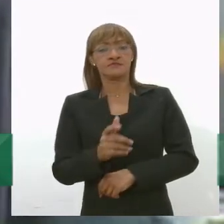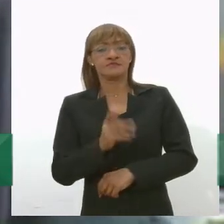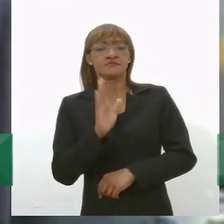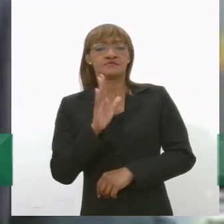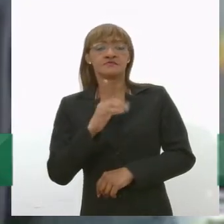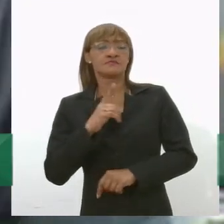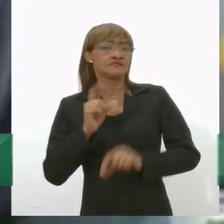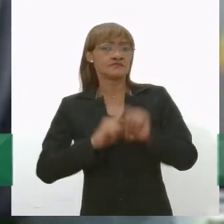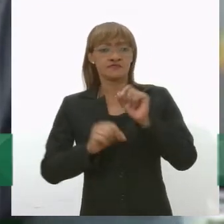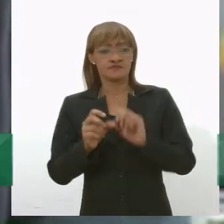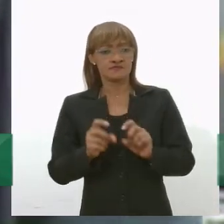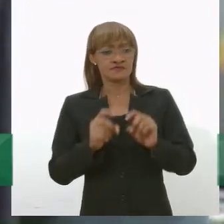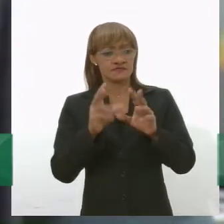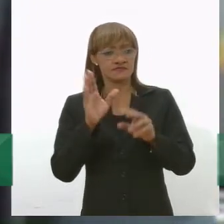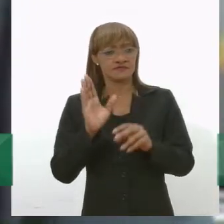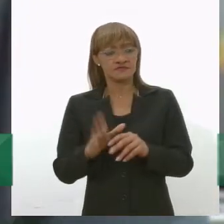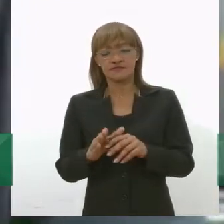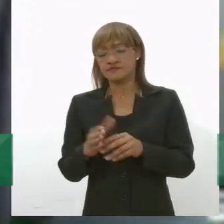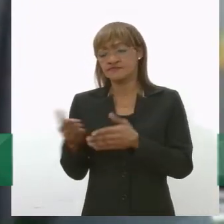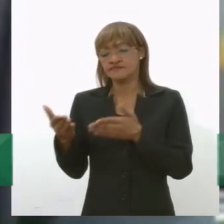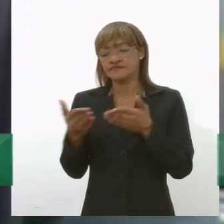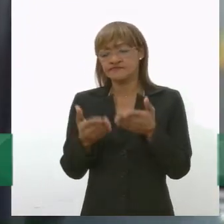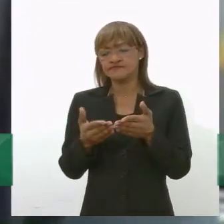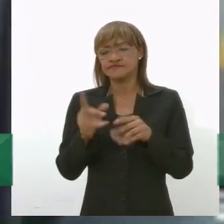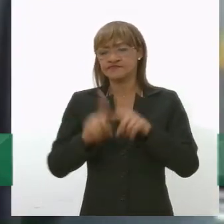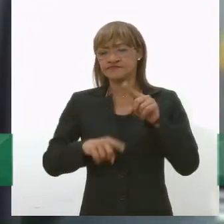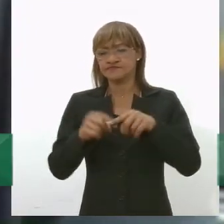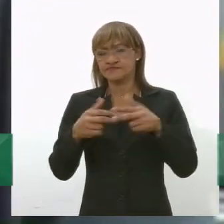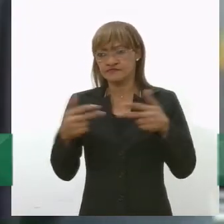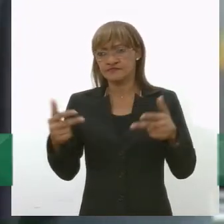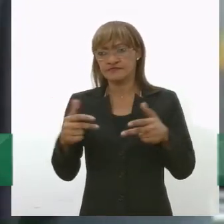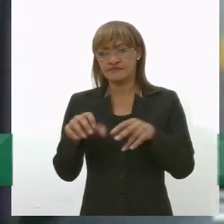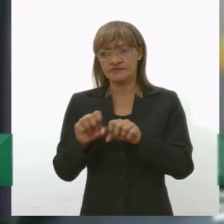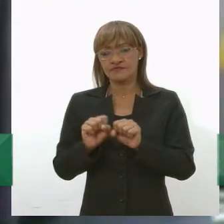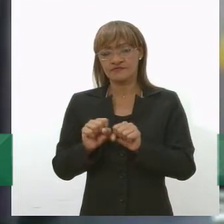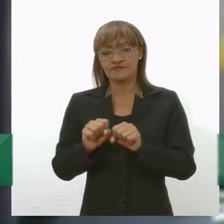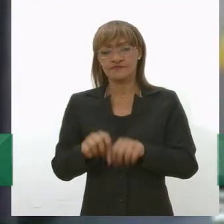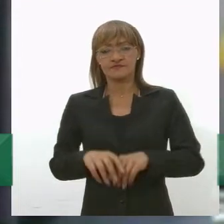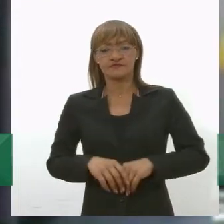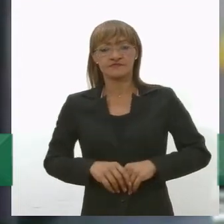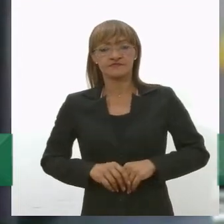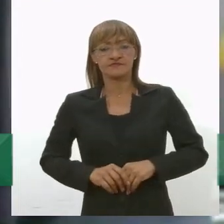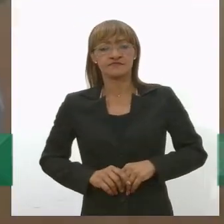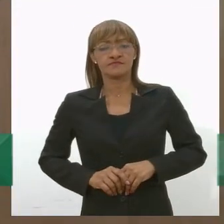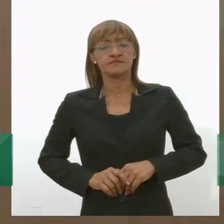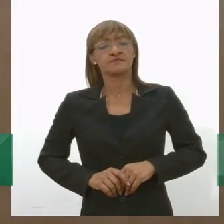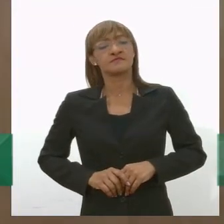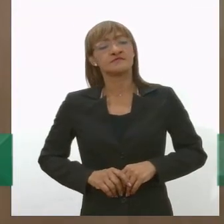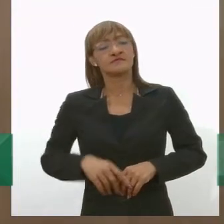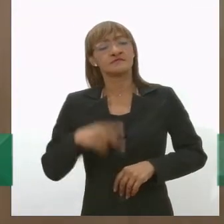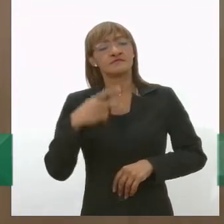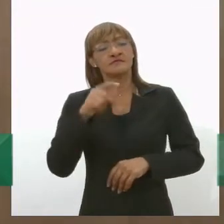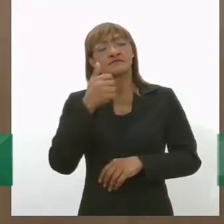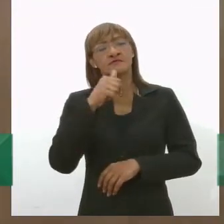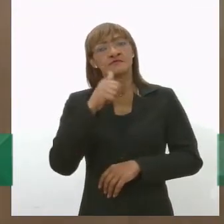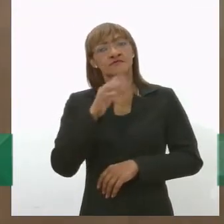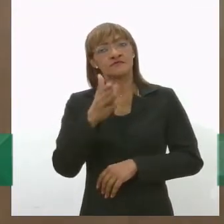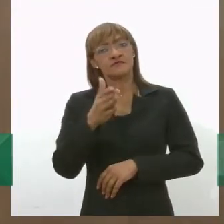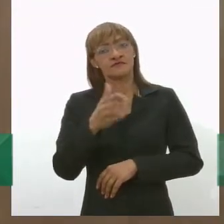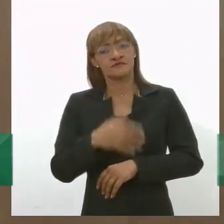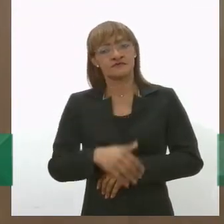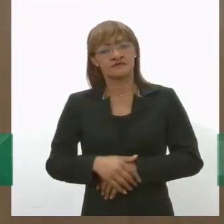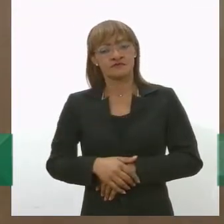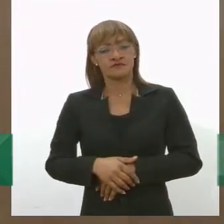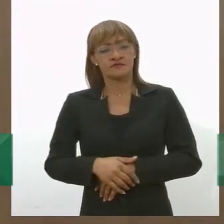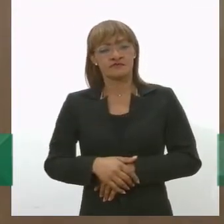agregam valor a esse material recolhido. Isabela, qual a sua avaliação? Bom, o